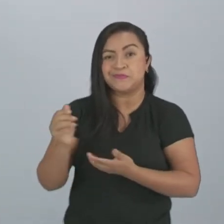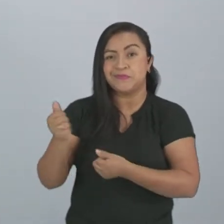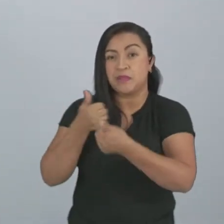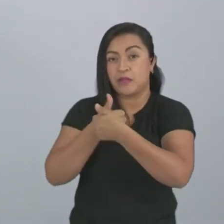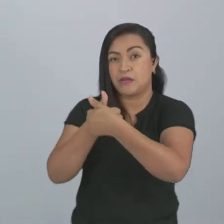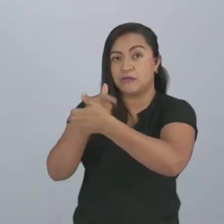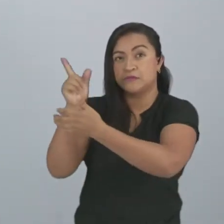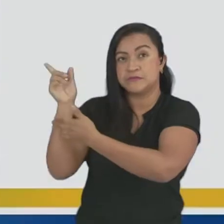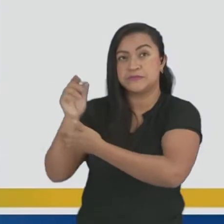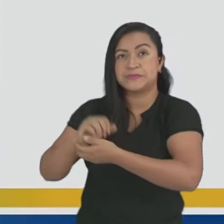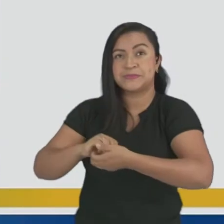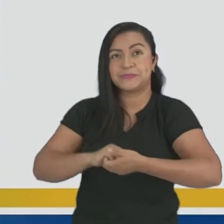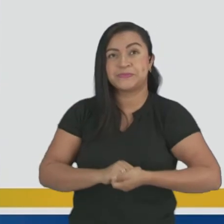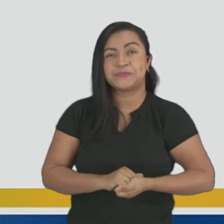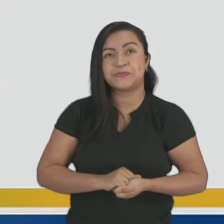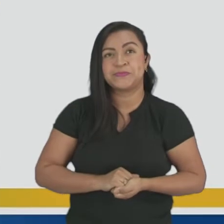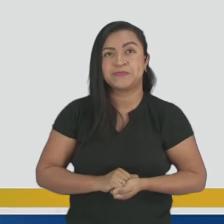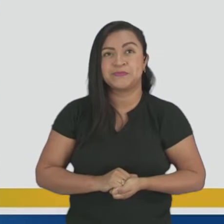comigo.